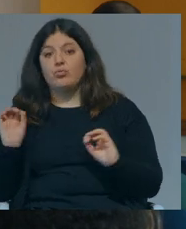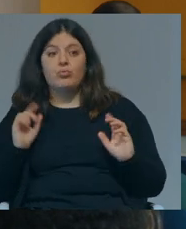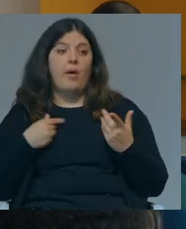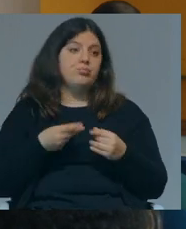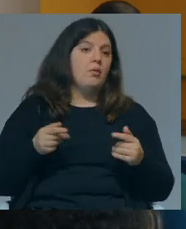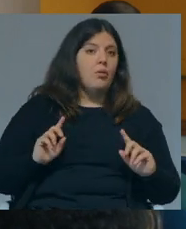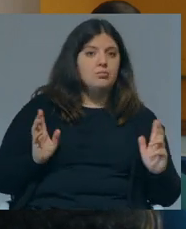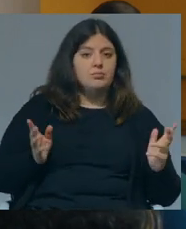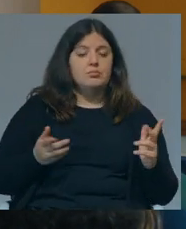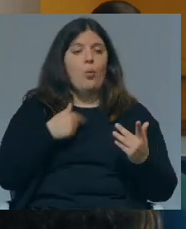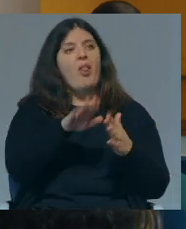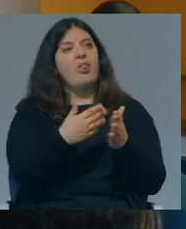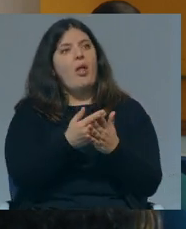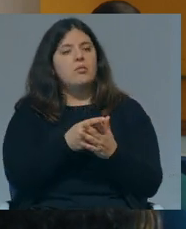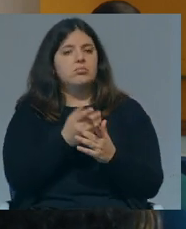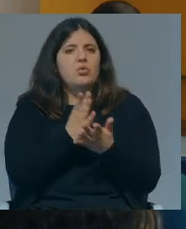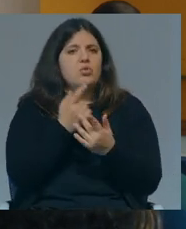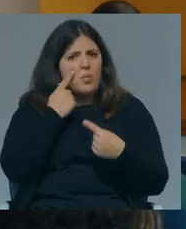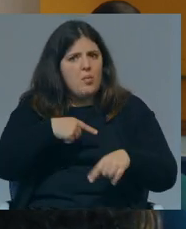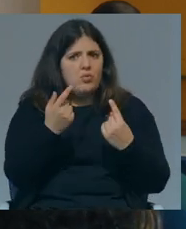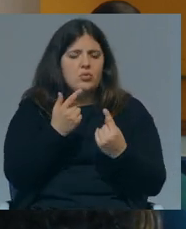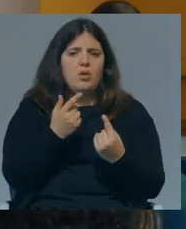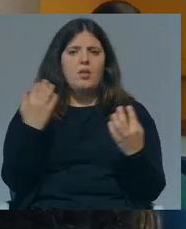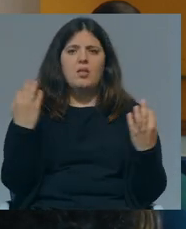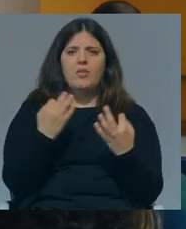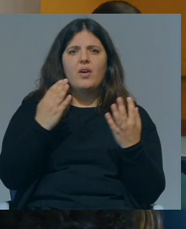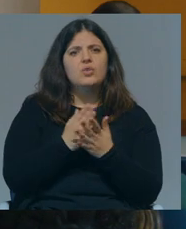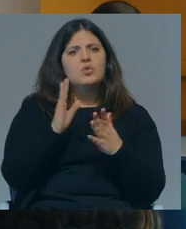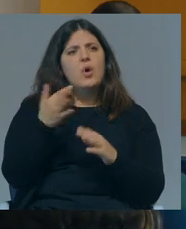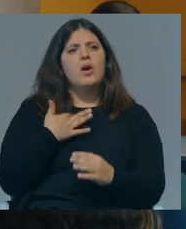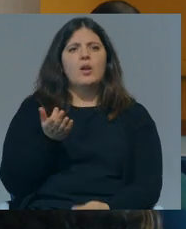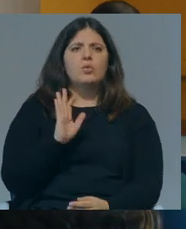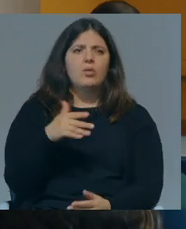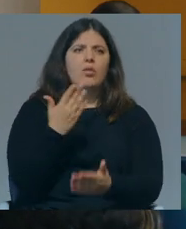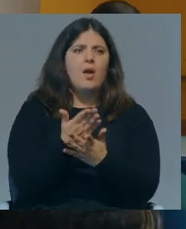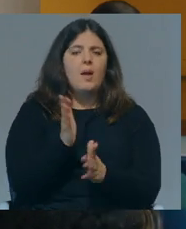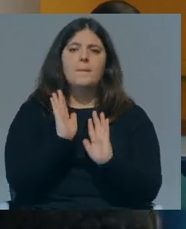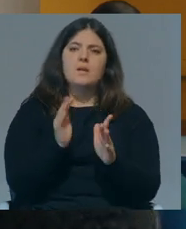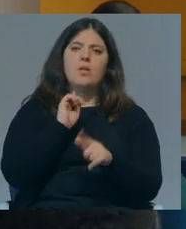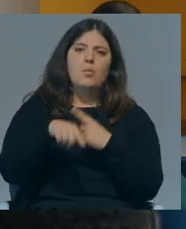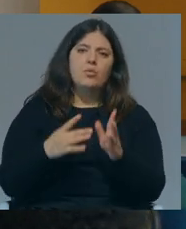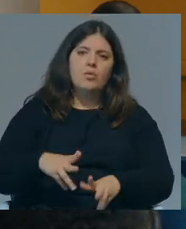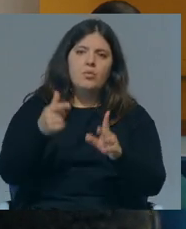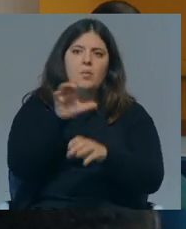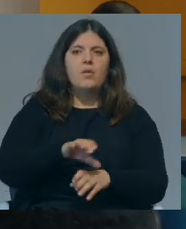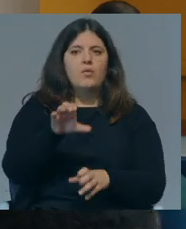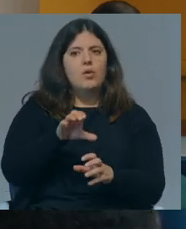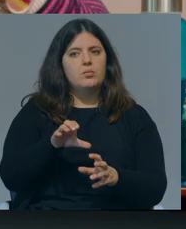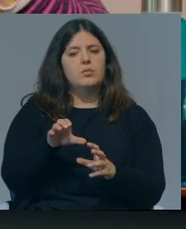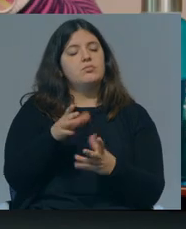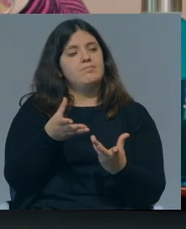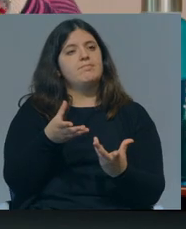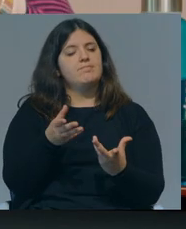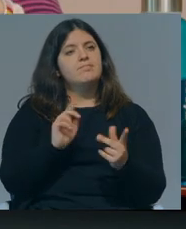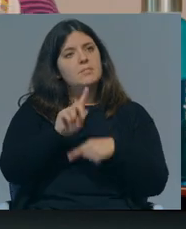resolvido, não é apenas tornar, e isso até mostra que, de facto, não é apenas tornar gratuito, é preciso depois desenvolver os meios no terreno para ter,